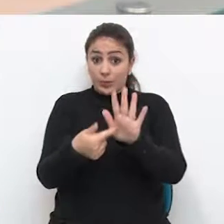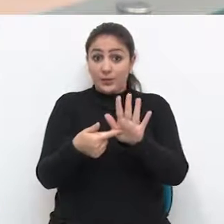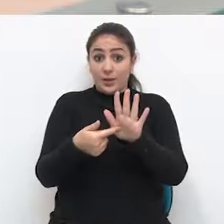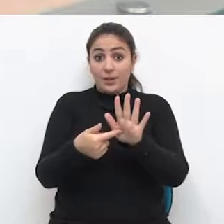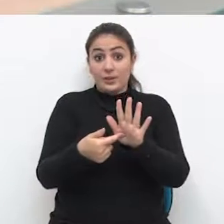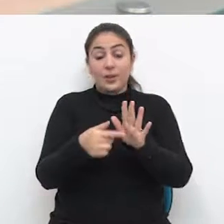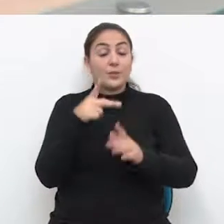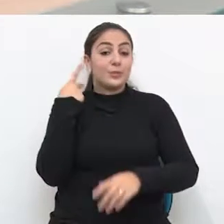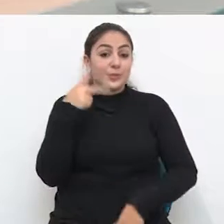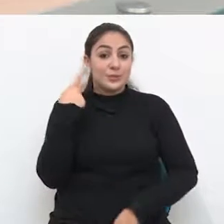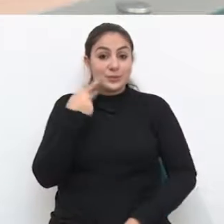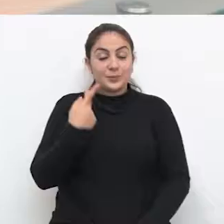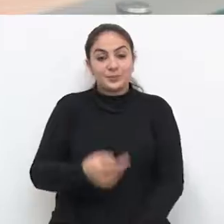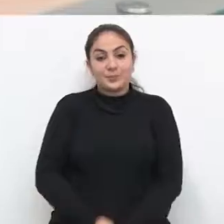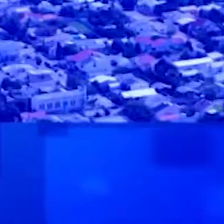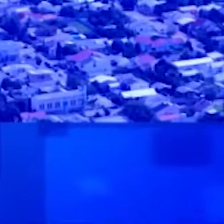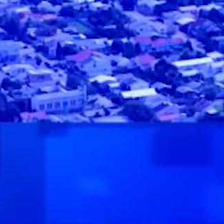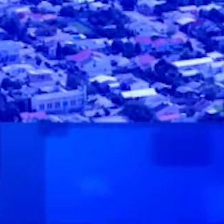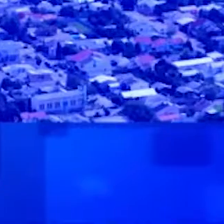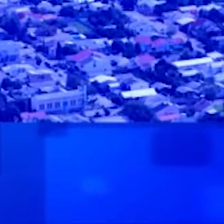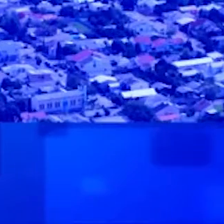apresentadas aos vereadores.